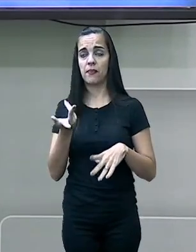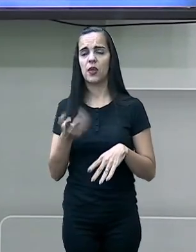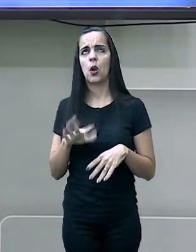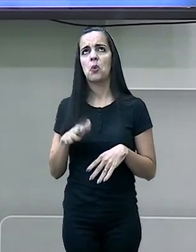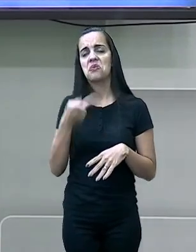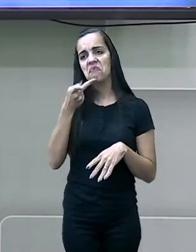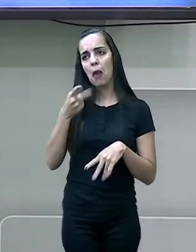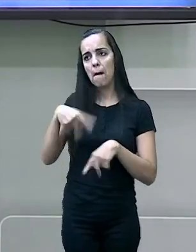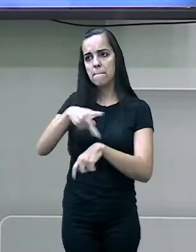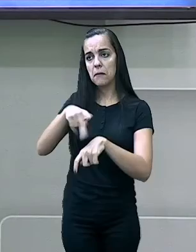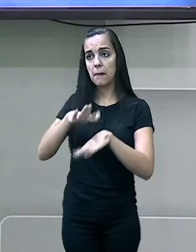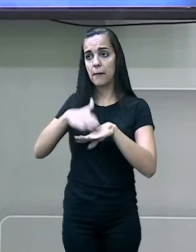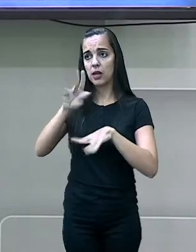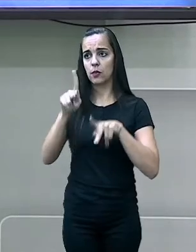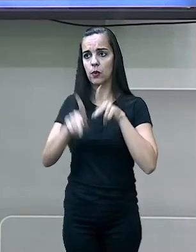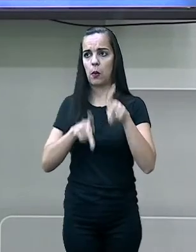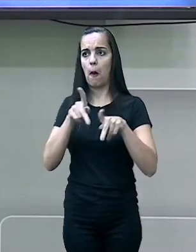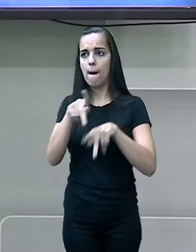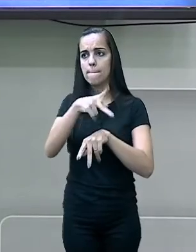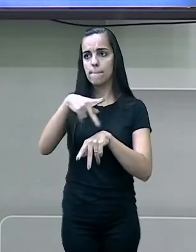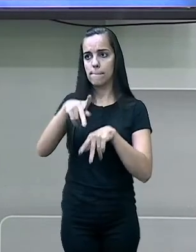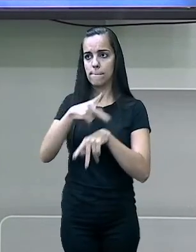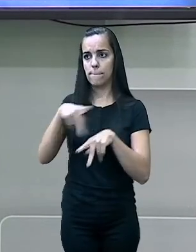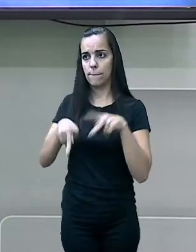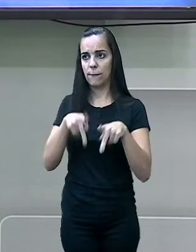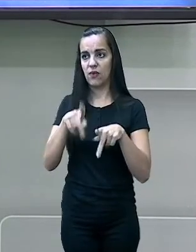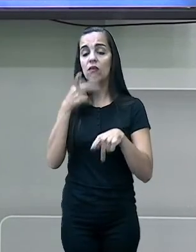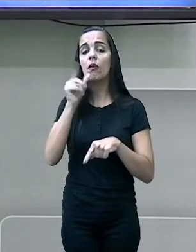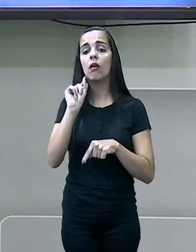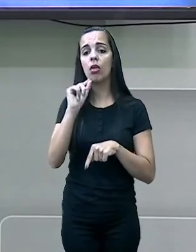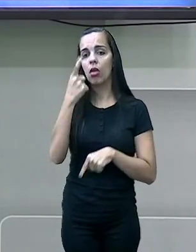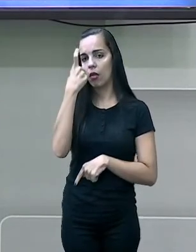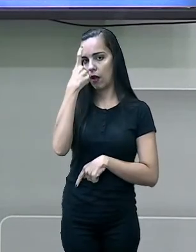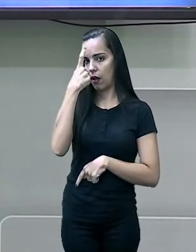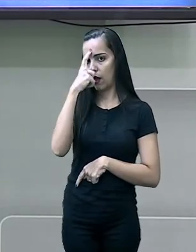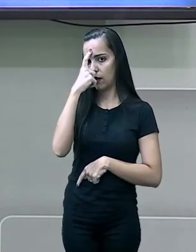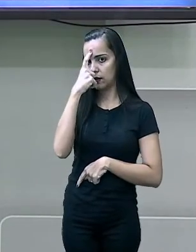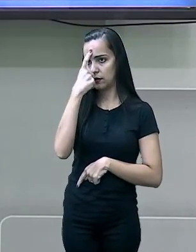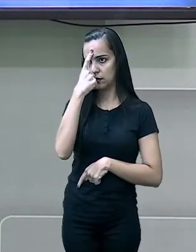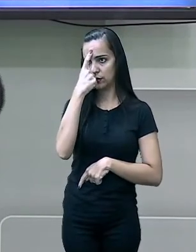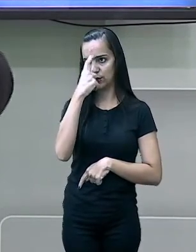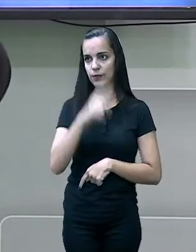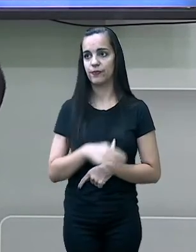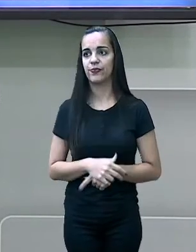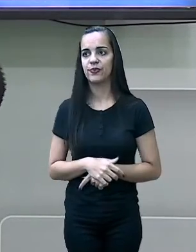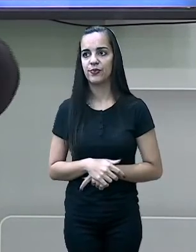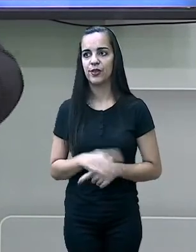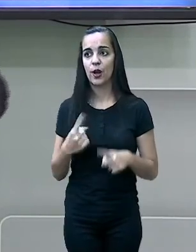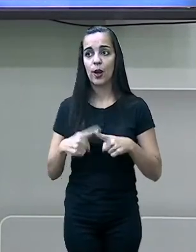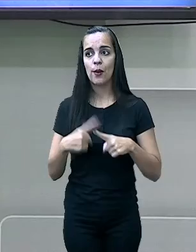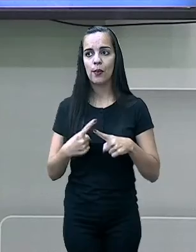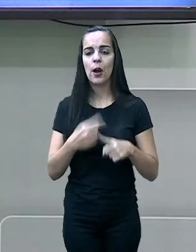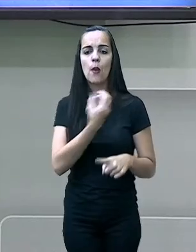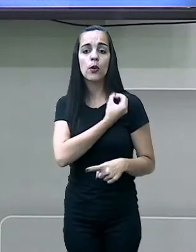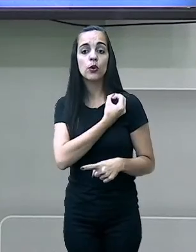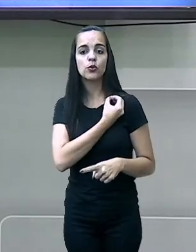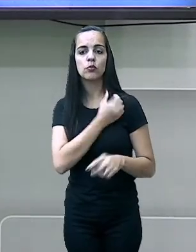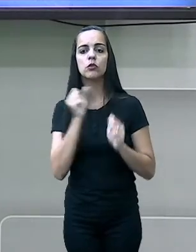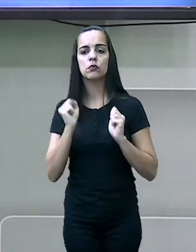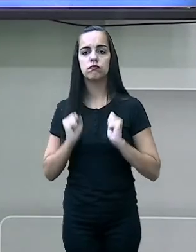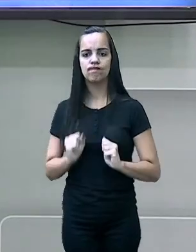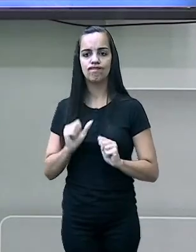mais populoso, vai se falar da Índia. Porque esses números podem mudar.